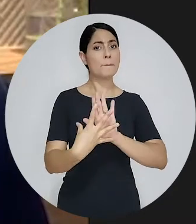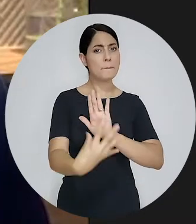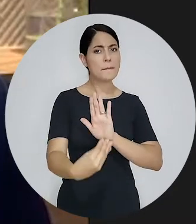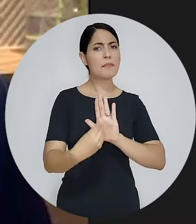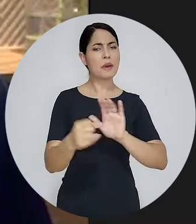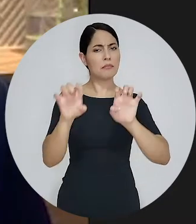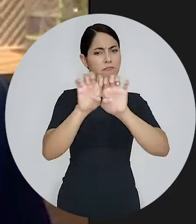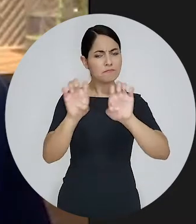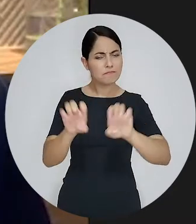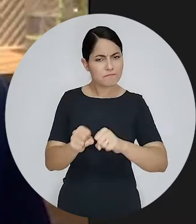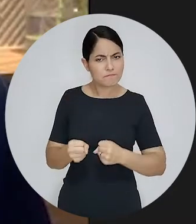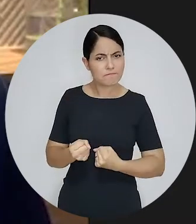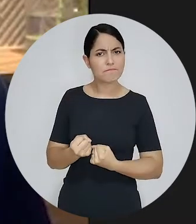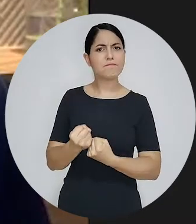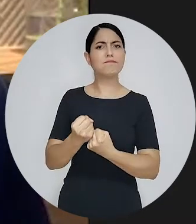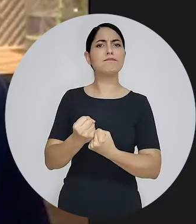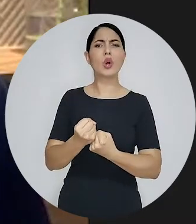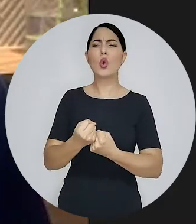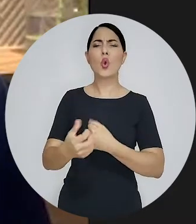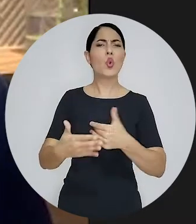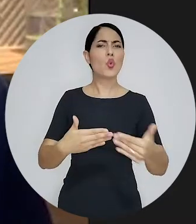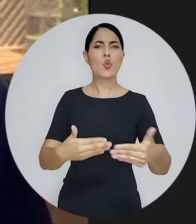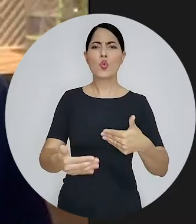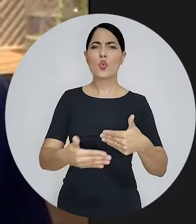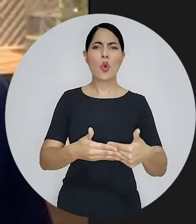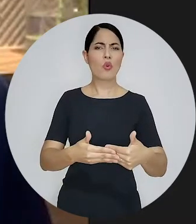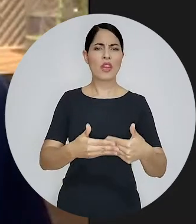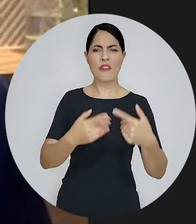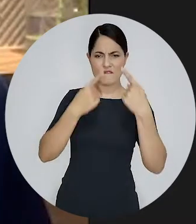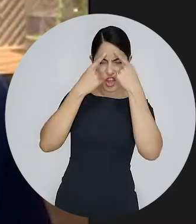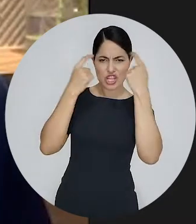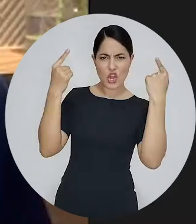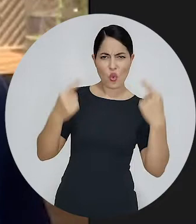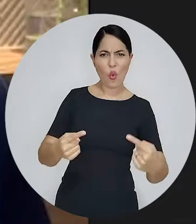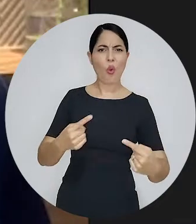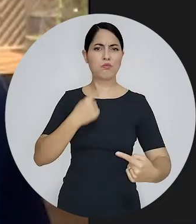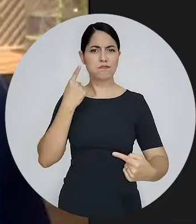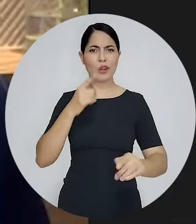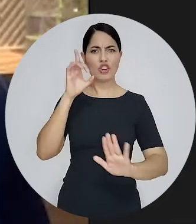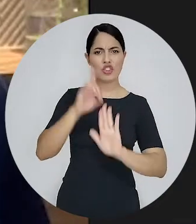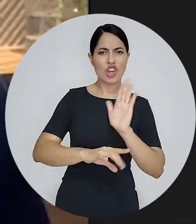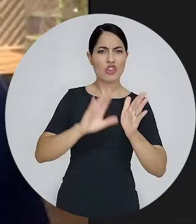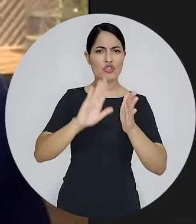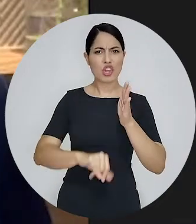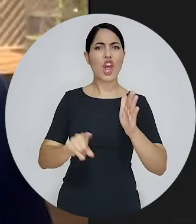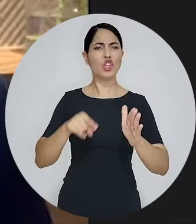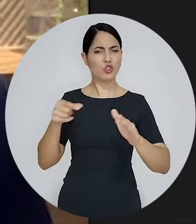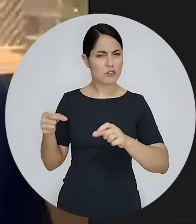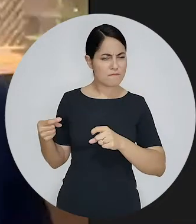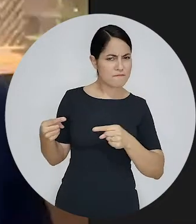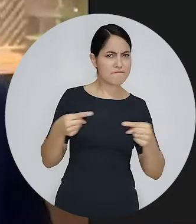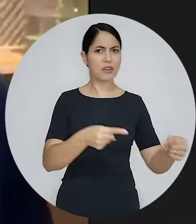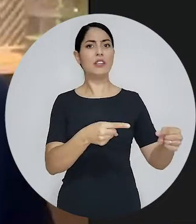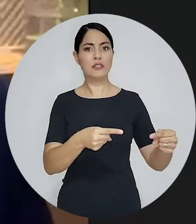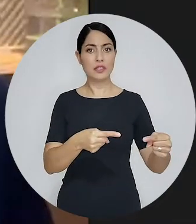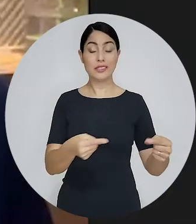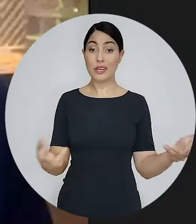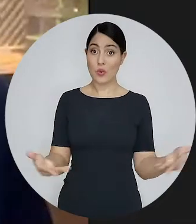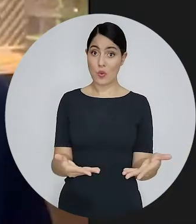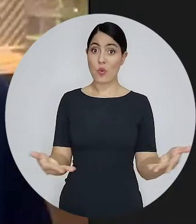esteio para juntos combatermos todas essas agressões às prerrogativas e hoje